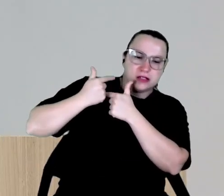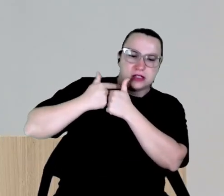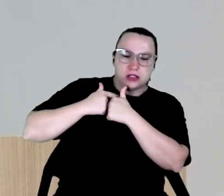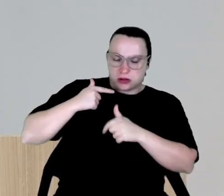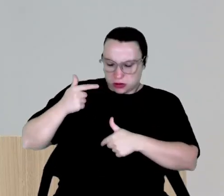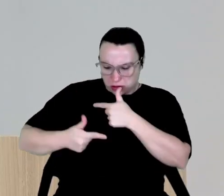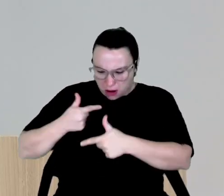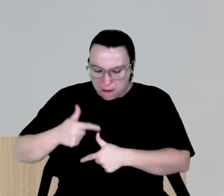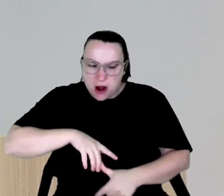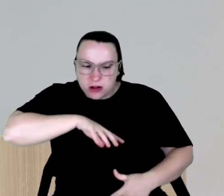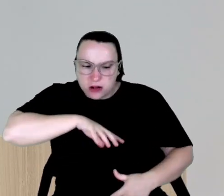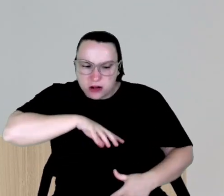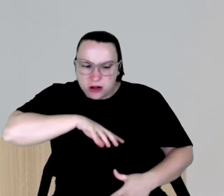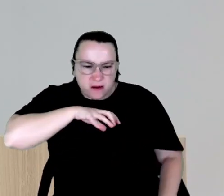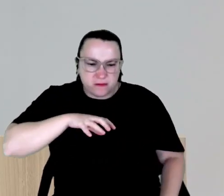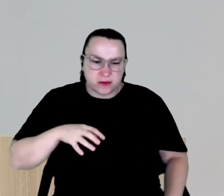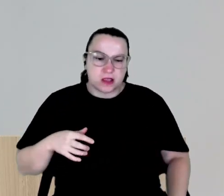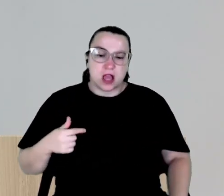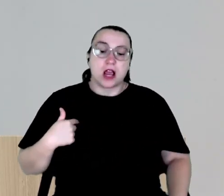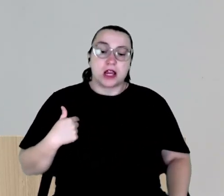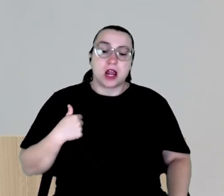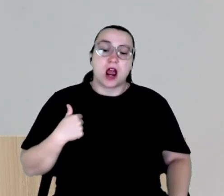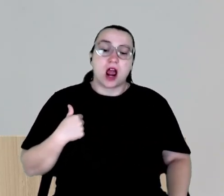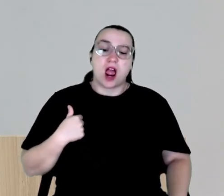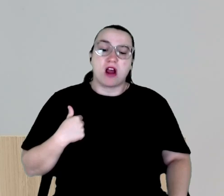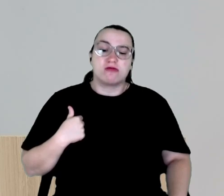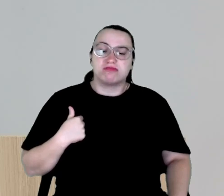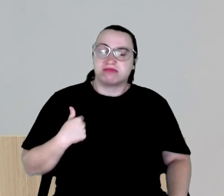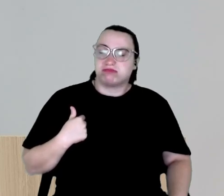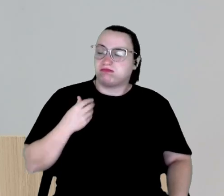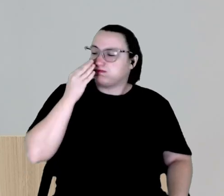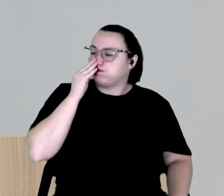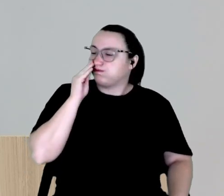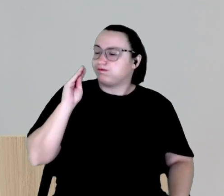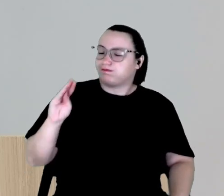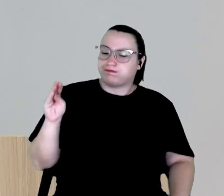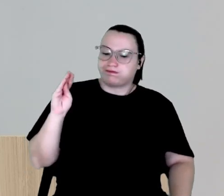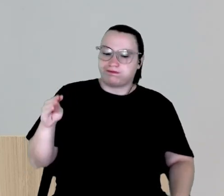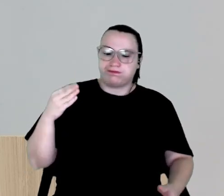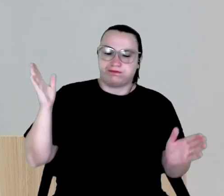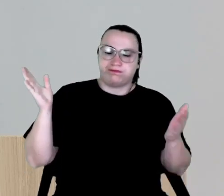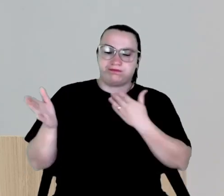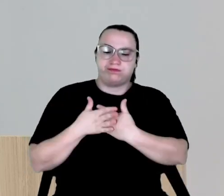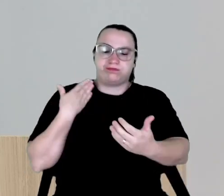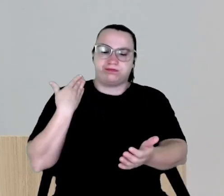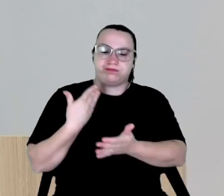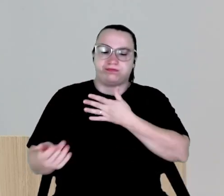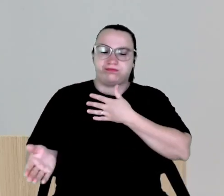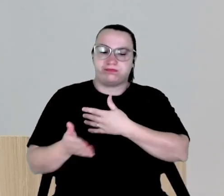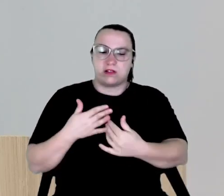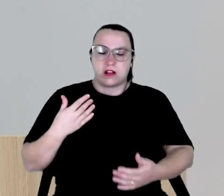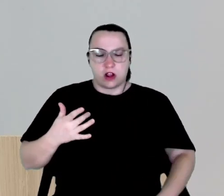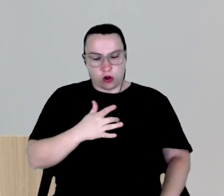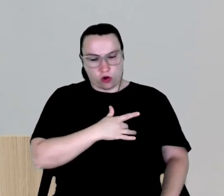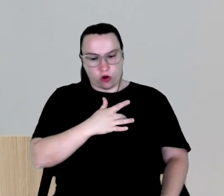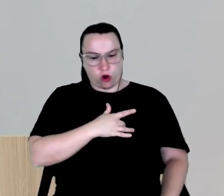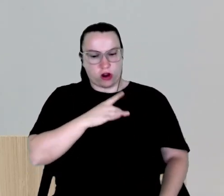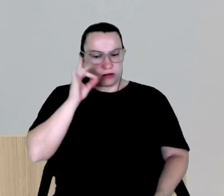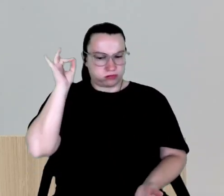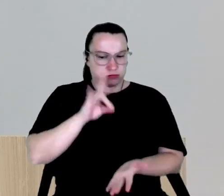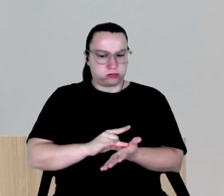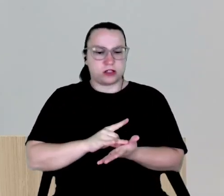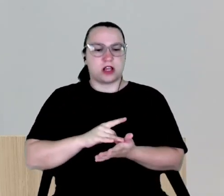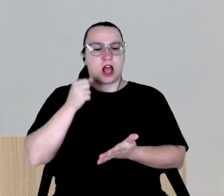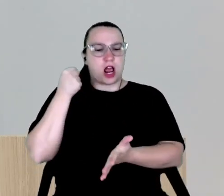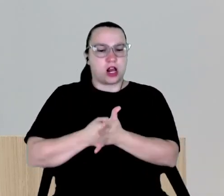com os animais. E sabe o que eu me importei? Nem um pouco. Sabe por quê? Porque eu fiz de verdade. Porque foi de coração. A minha luta é